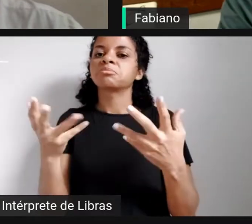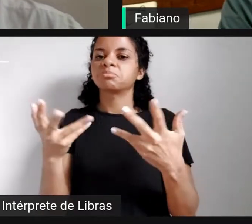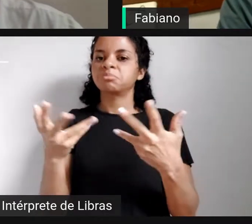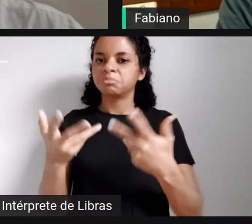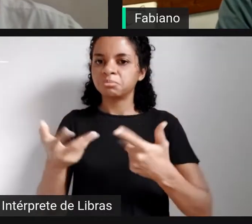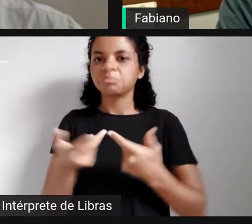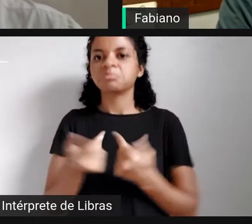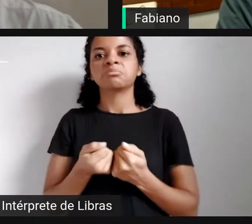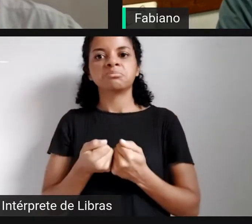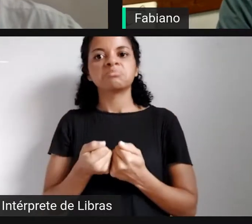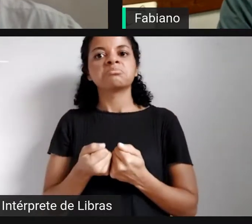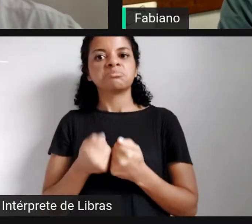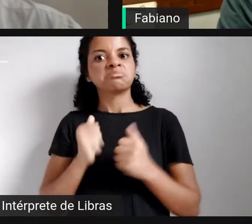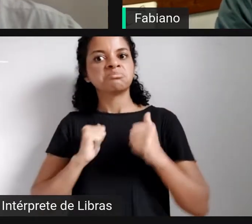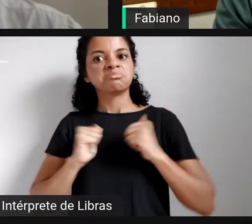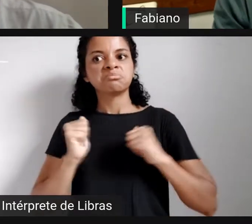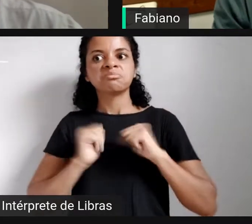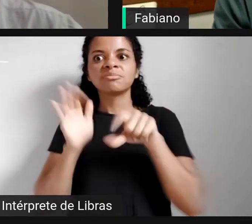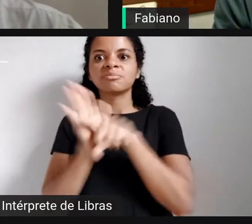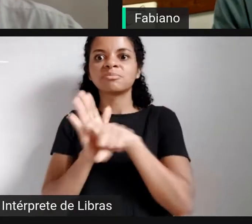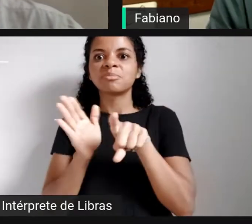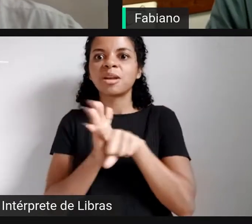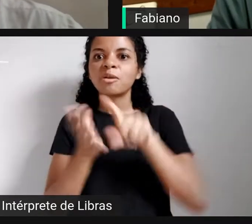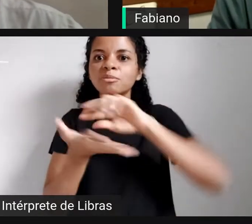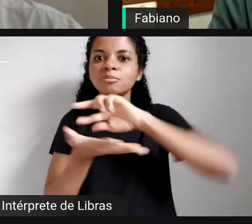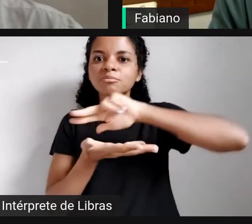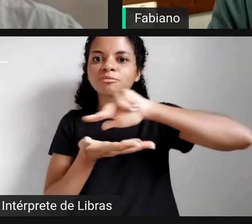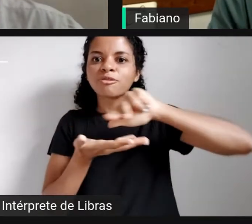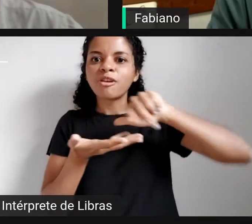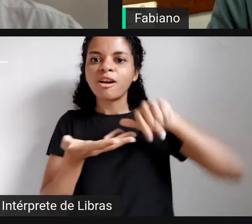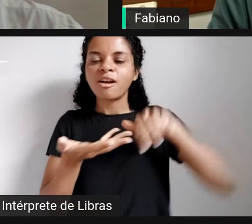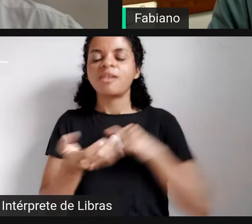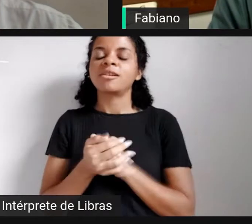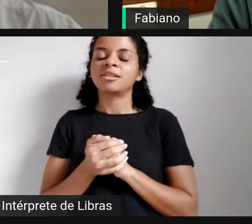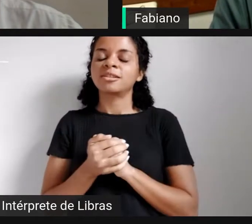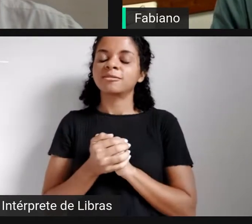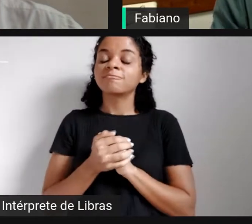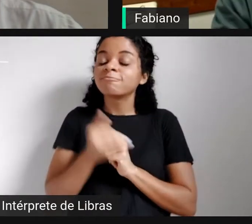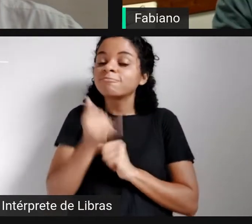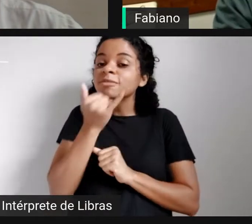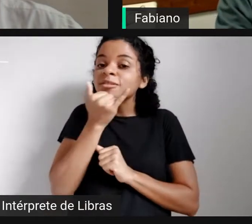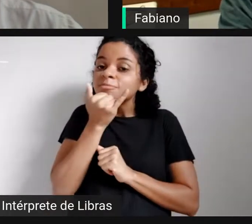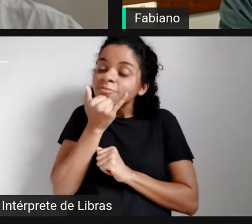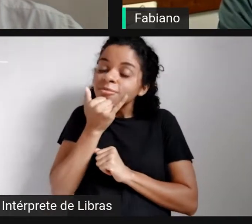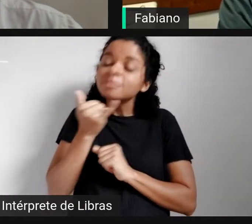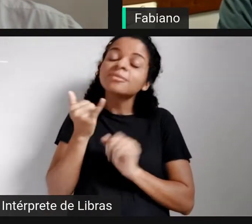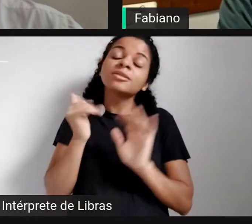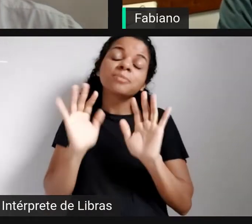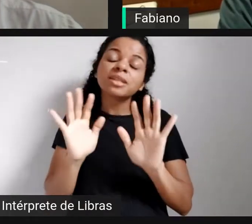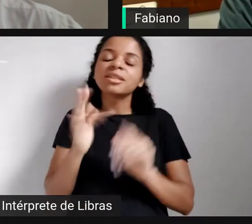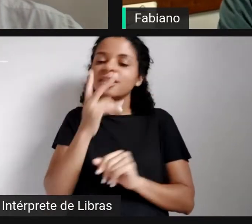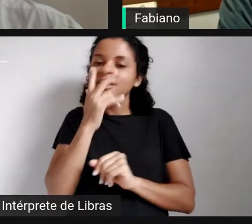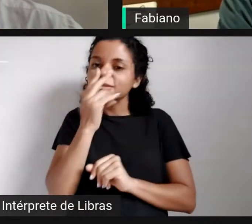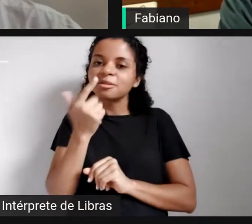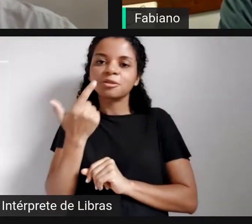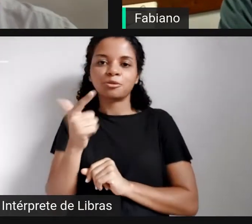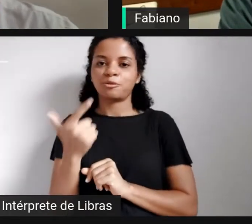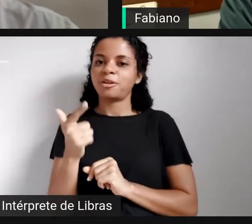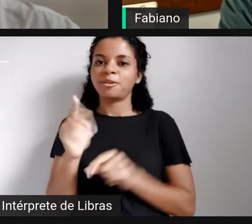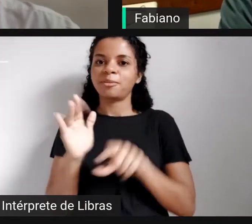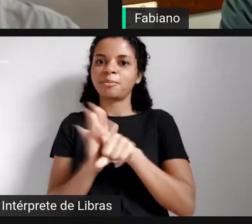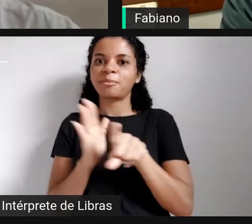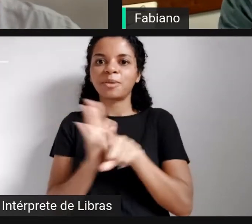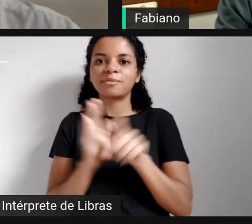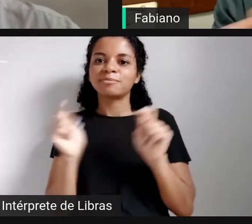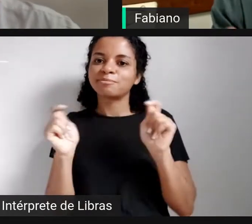instiga a fazer muitas perguntas. Uma pena que talvez não tenhamos essa oportunidade, visto que você vai ter que sair da mesa para participar